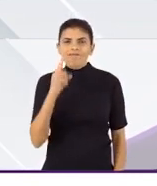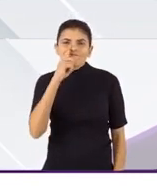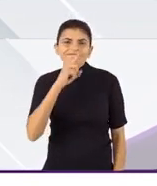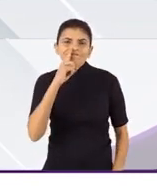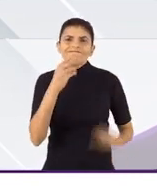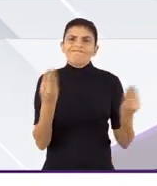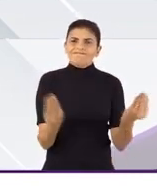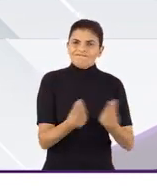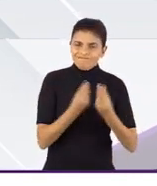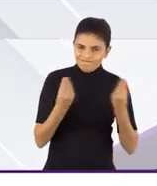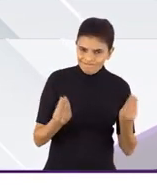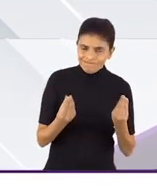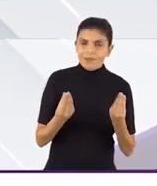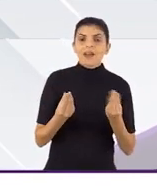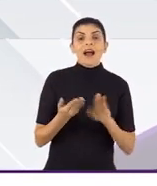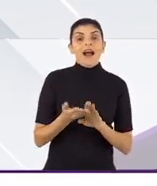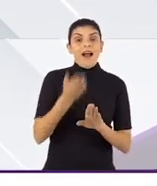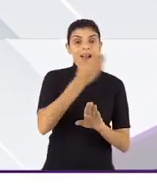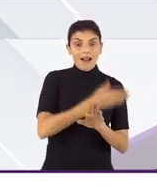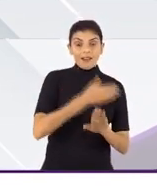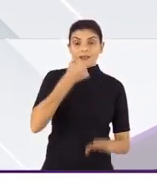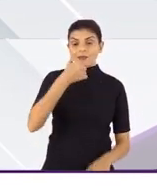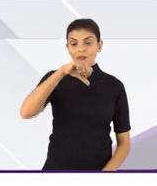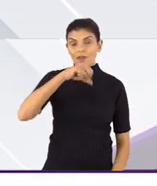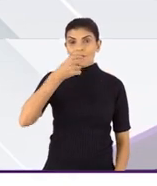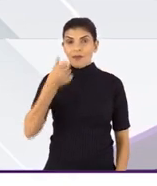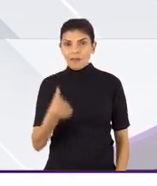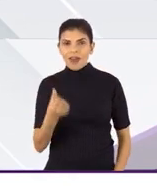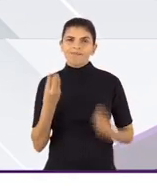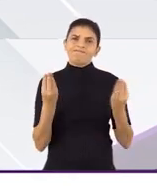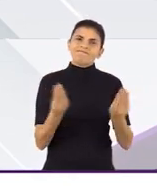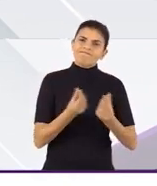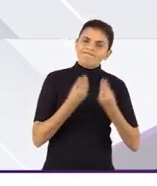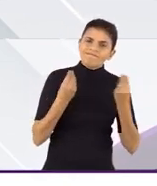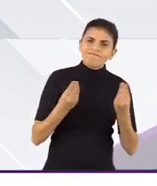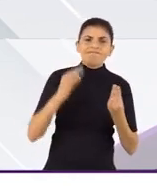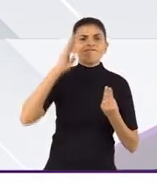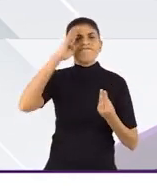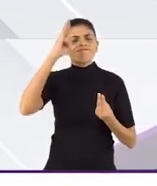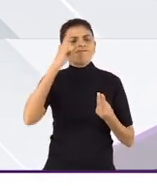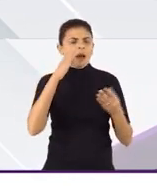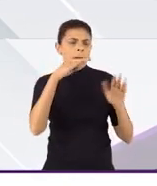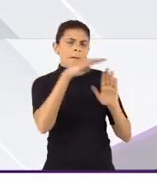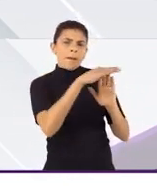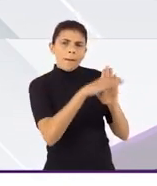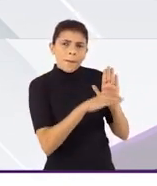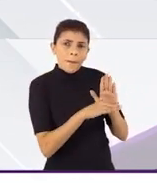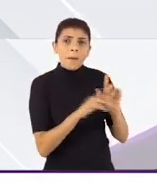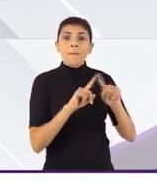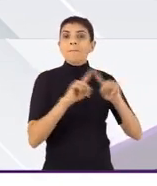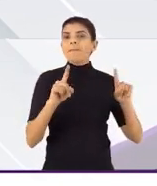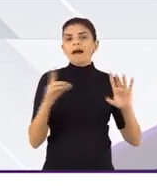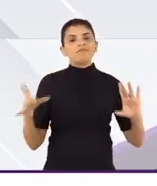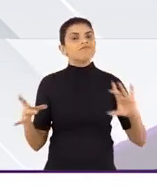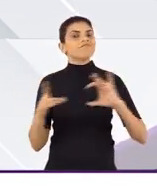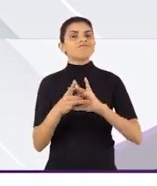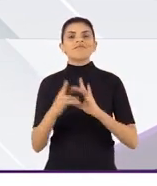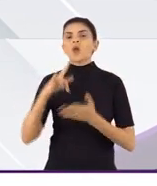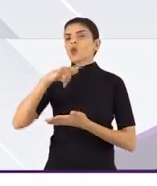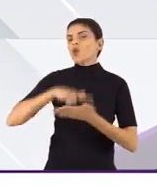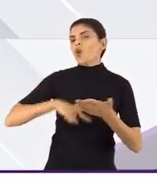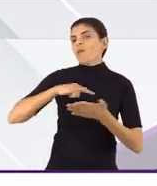466, assim como a sua anterior, a resolução 966, era muito fundamentada